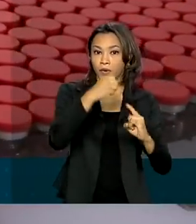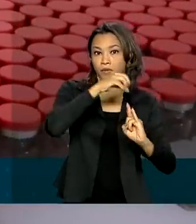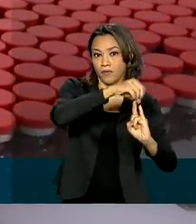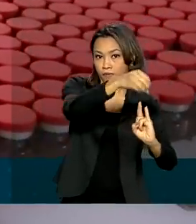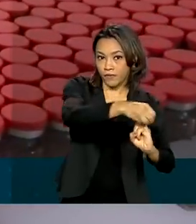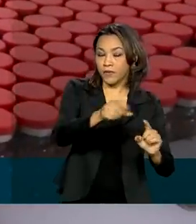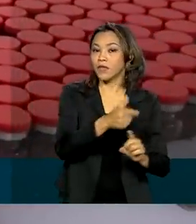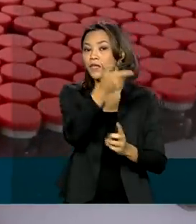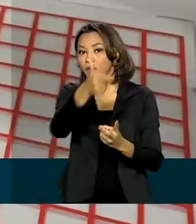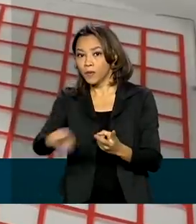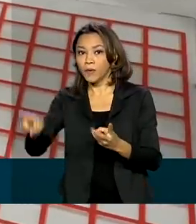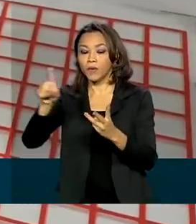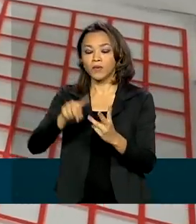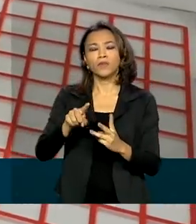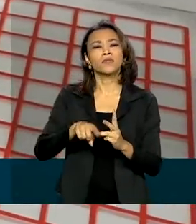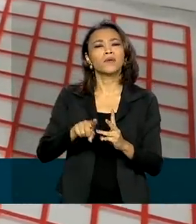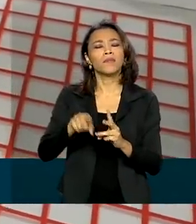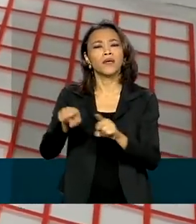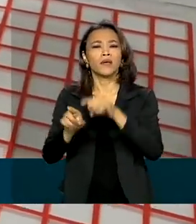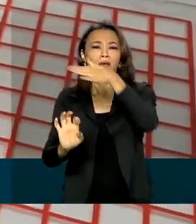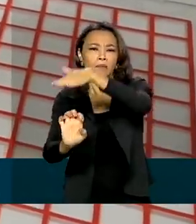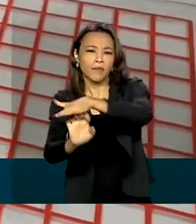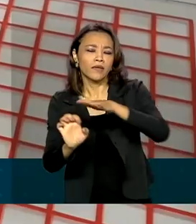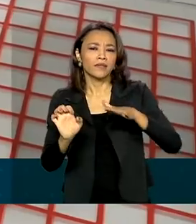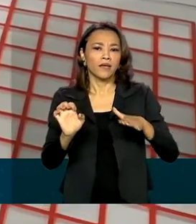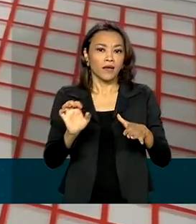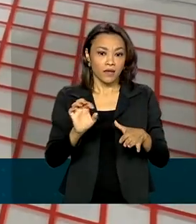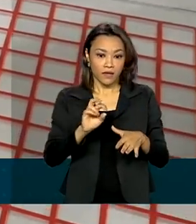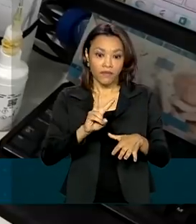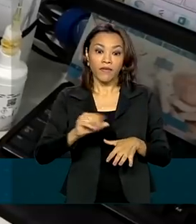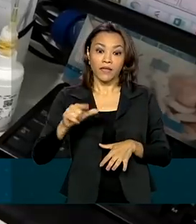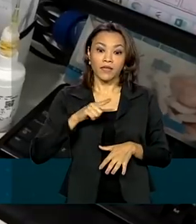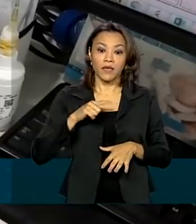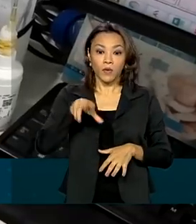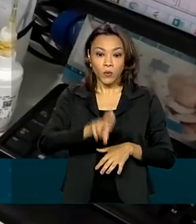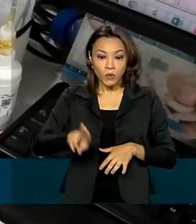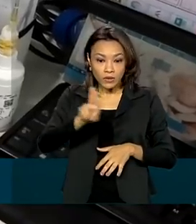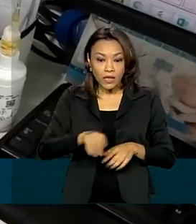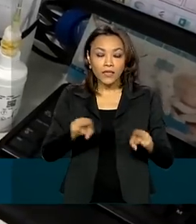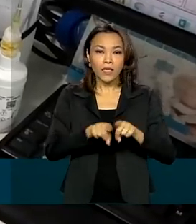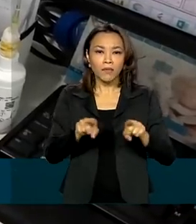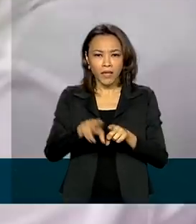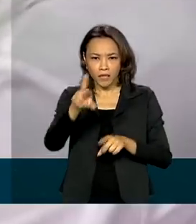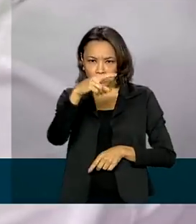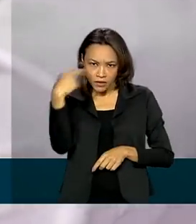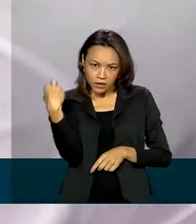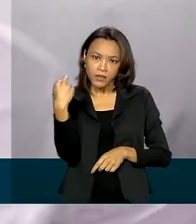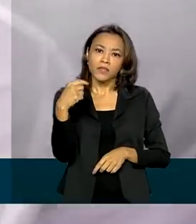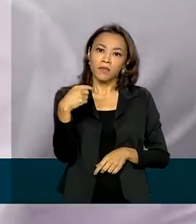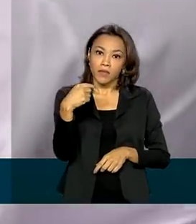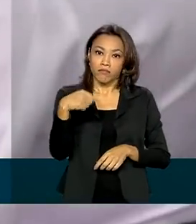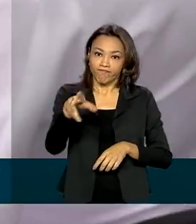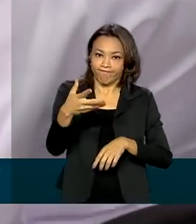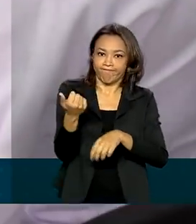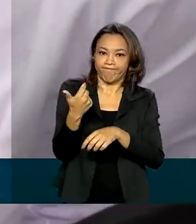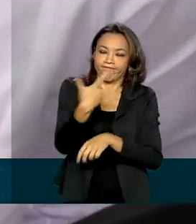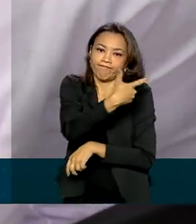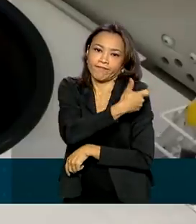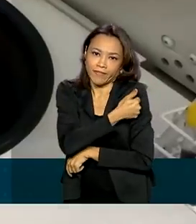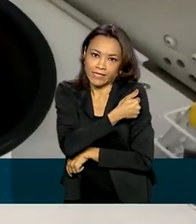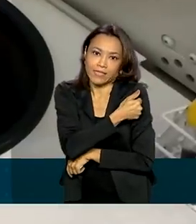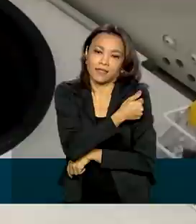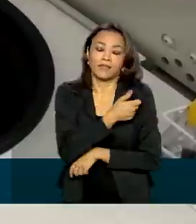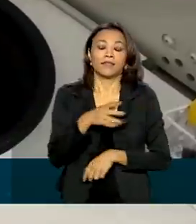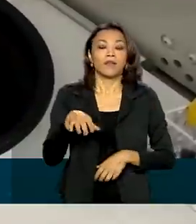Covax Facility, além da possibilidade de utilizar o imunizante russo, a Sputnik. A meta é iniciar a